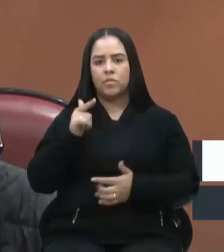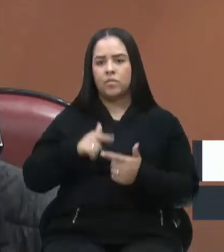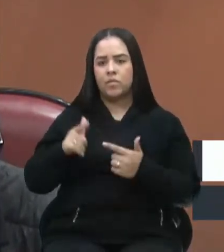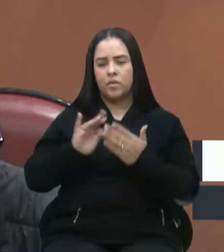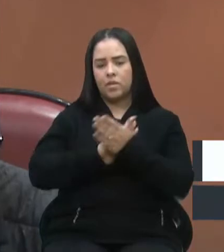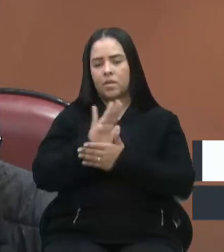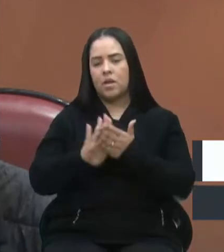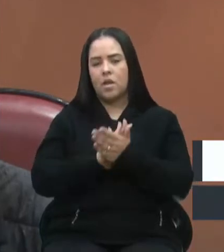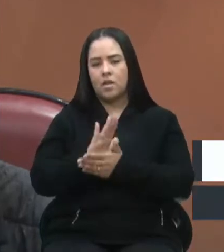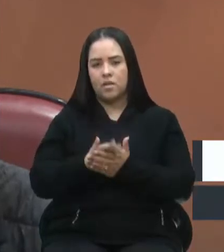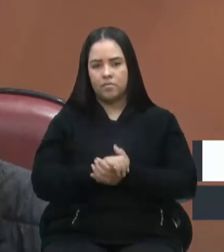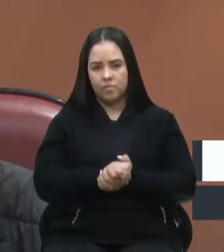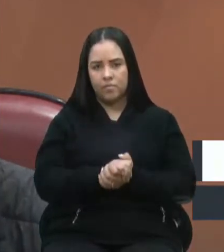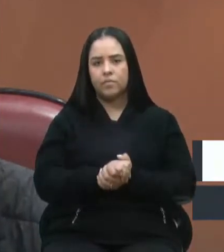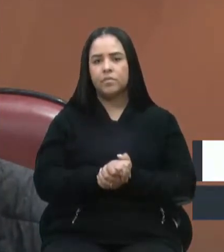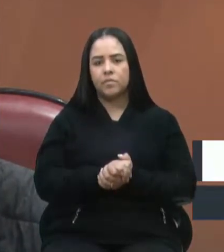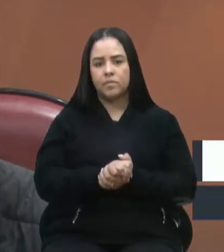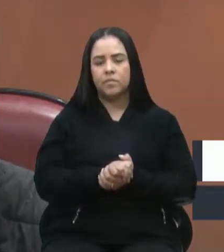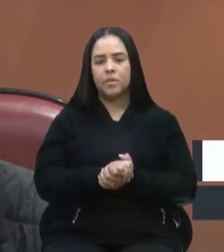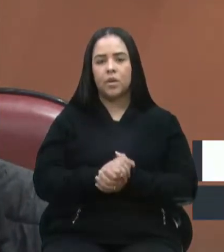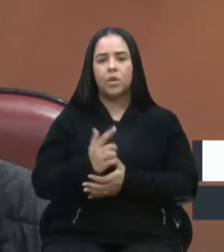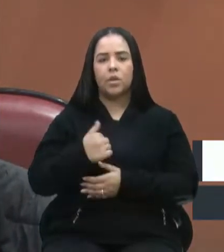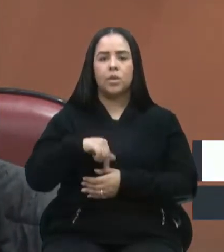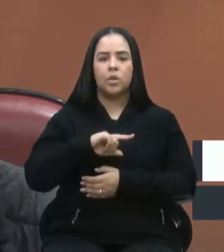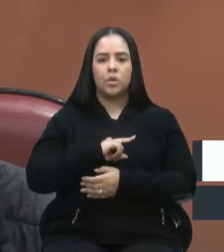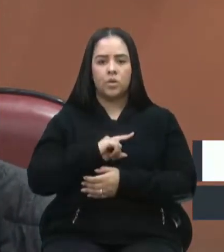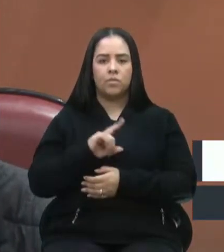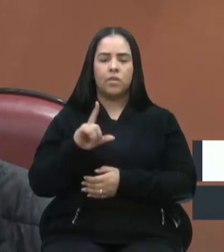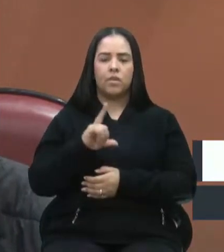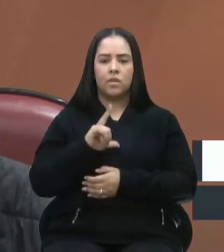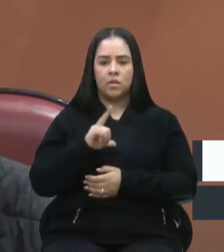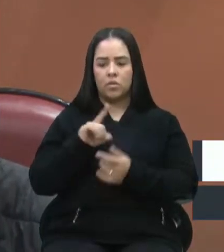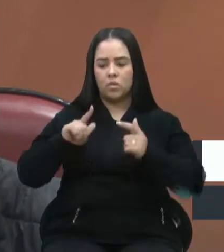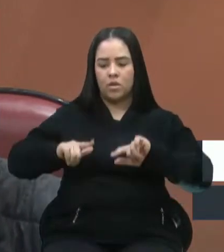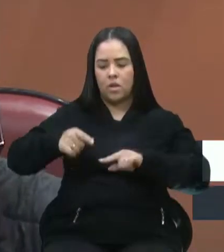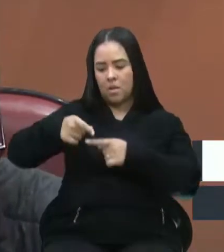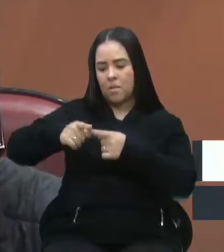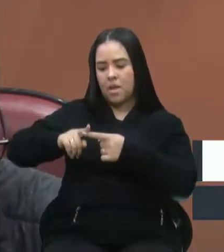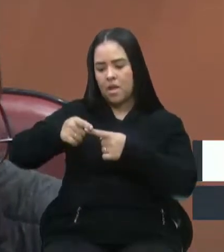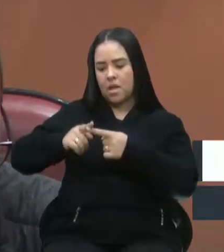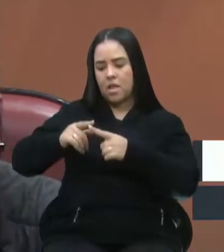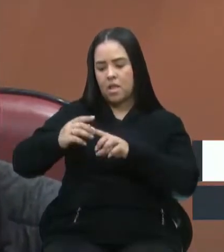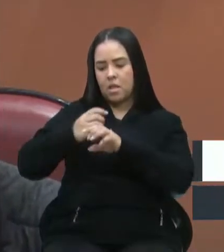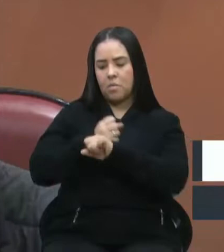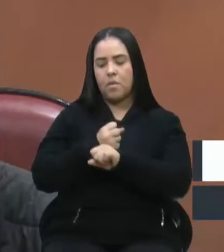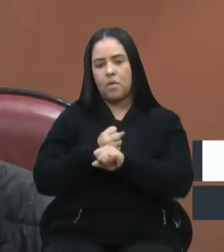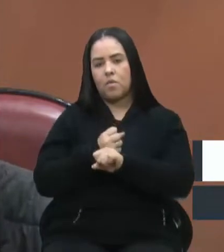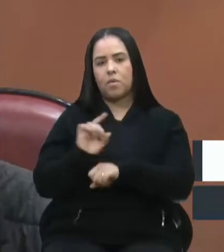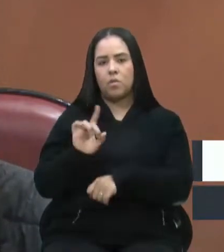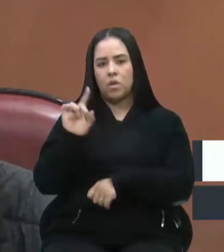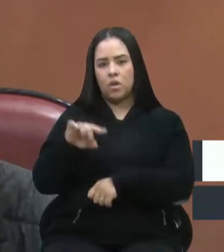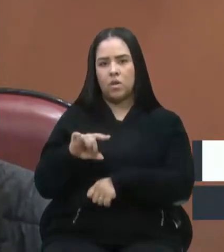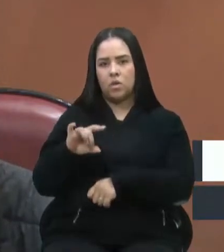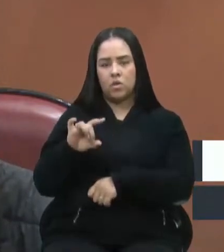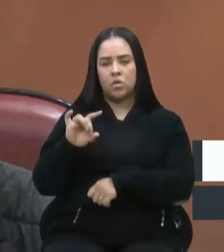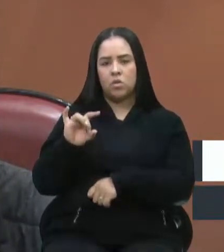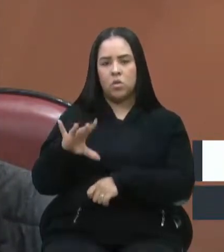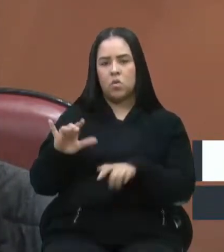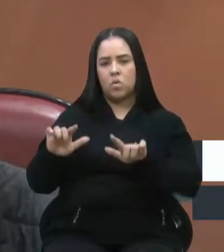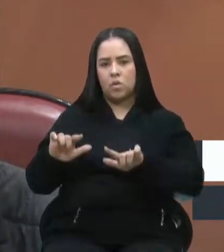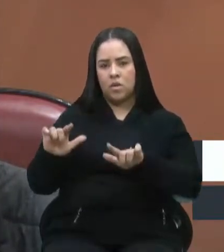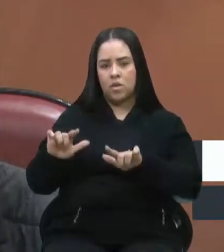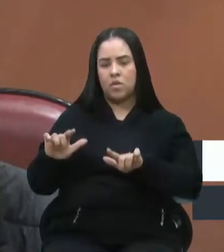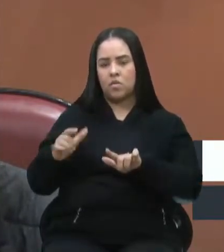senhora presidente. Onde a gente vai ter um parque animal, não somente as baia dos cães lá,